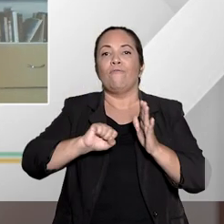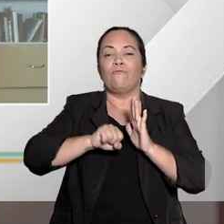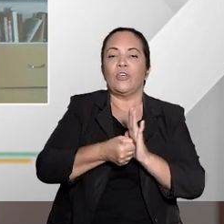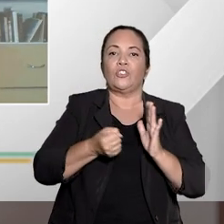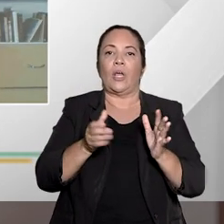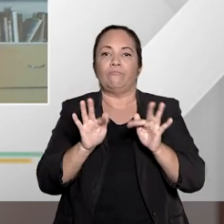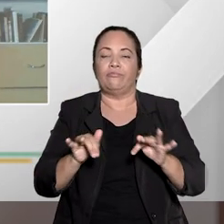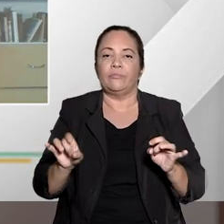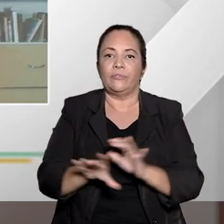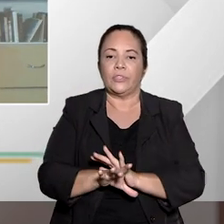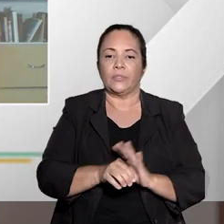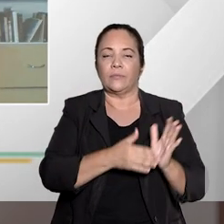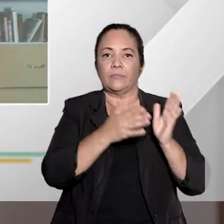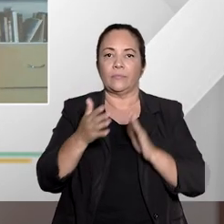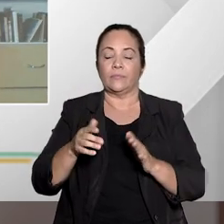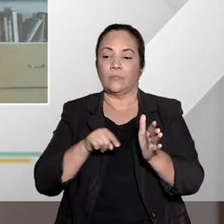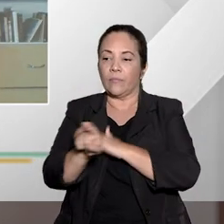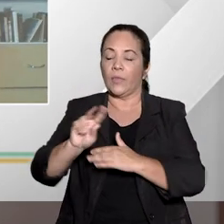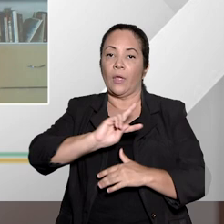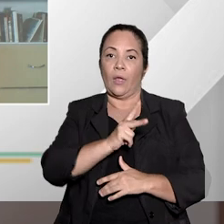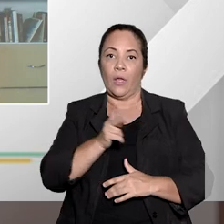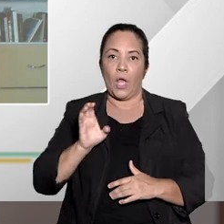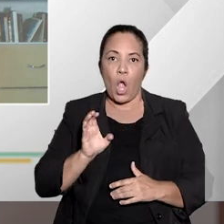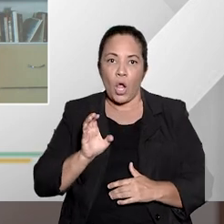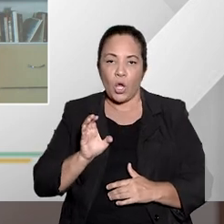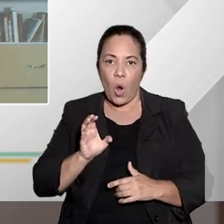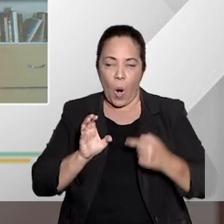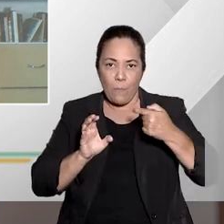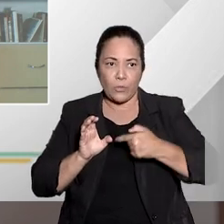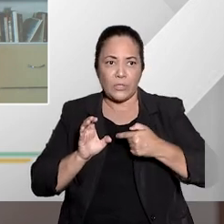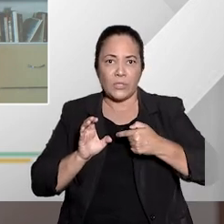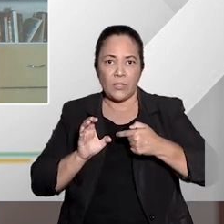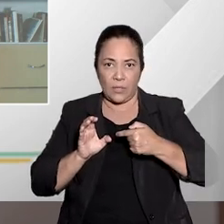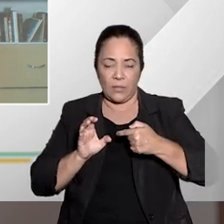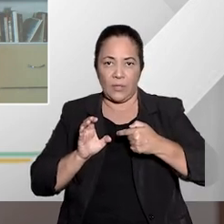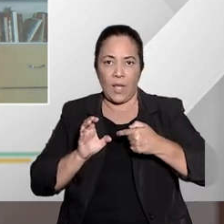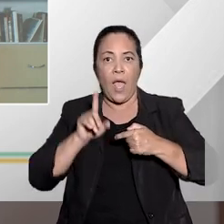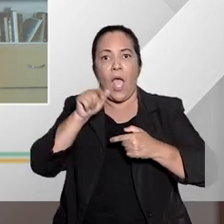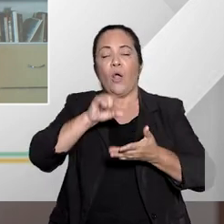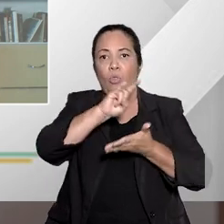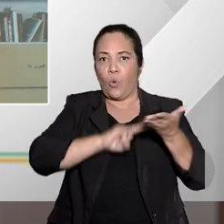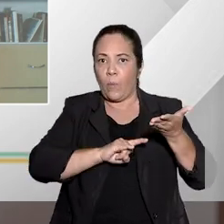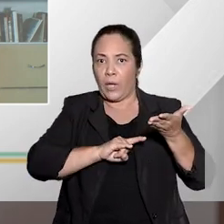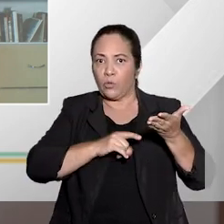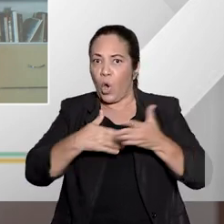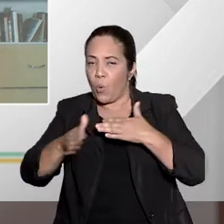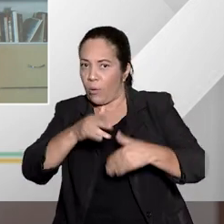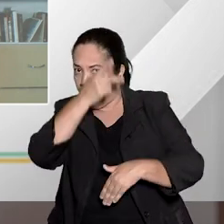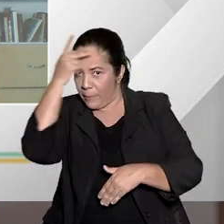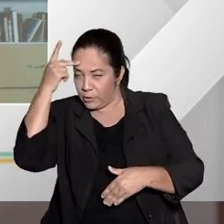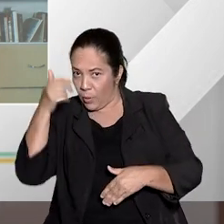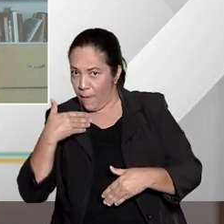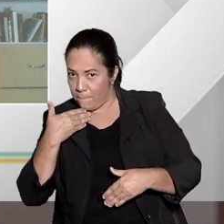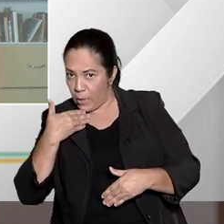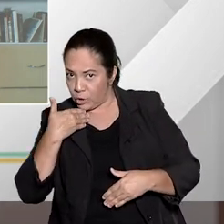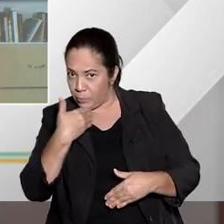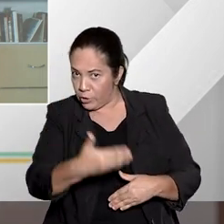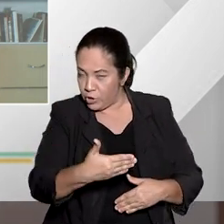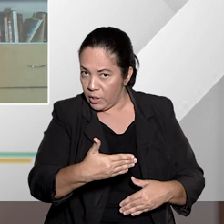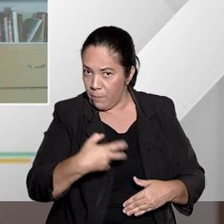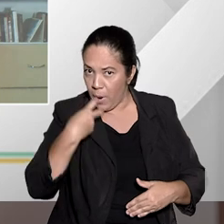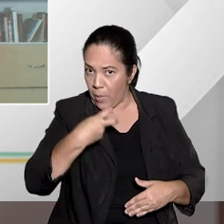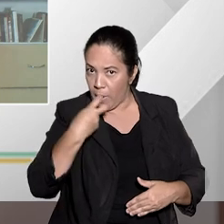E o habeas corpus, ele pode ser impetrado por qualquer pessoa e por qualquer meio, mas tem que ser escrito, ele não pode ser apenas